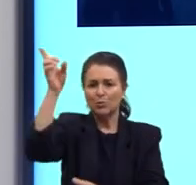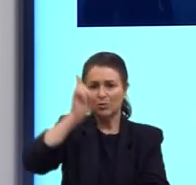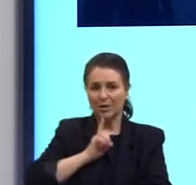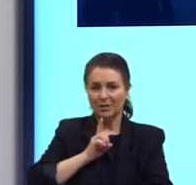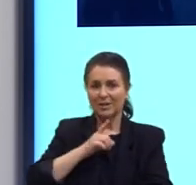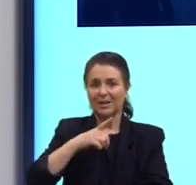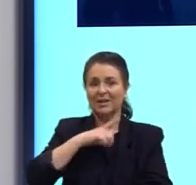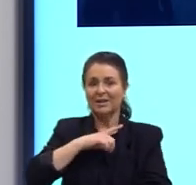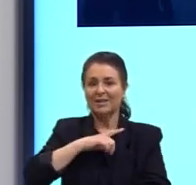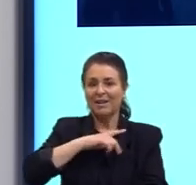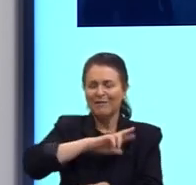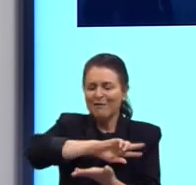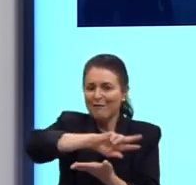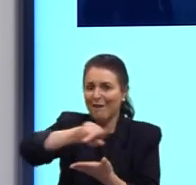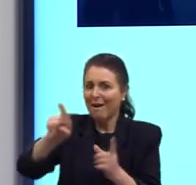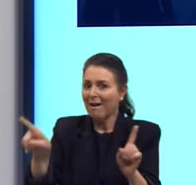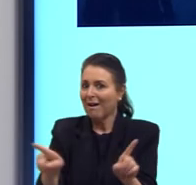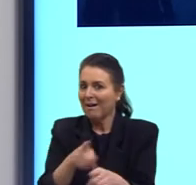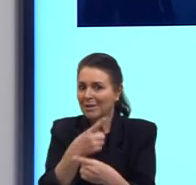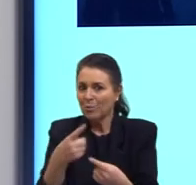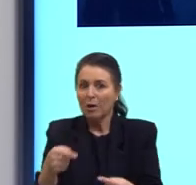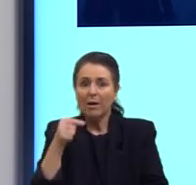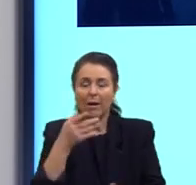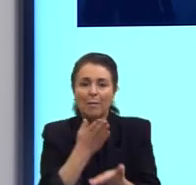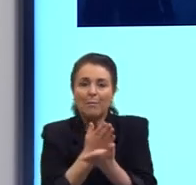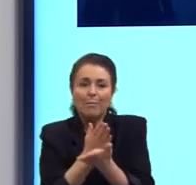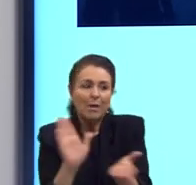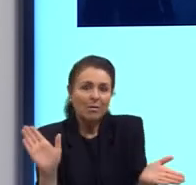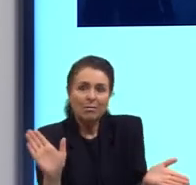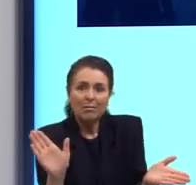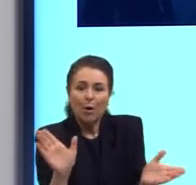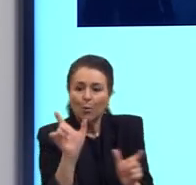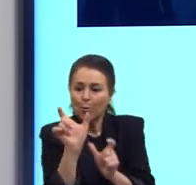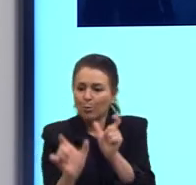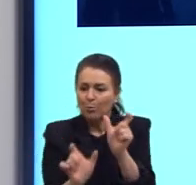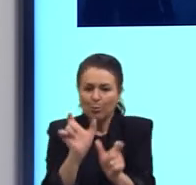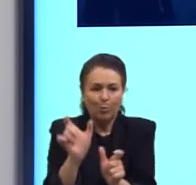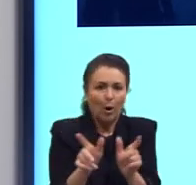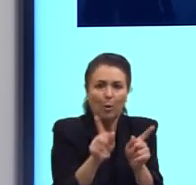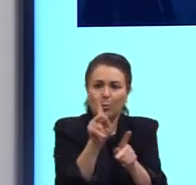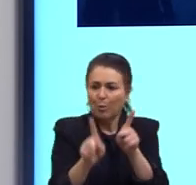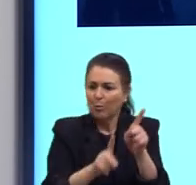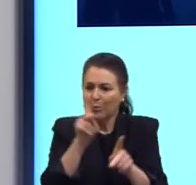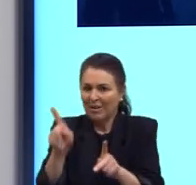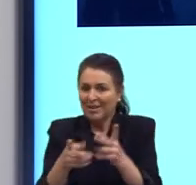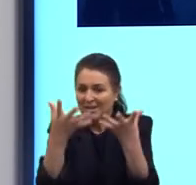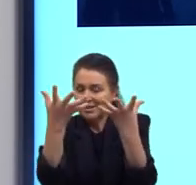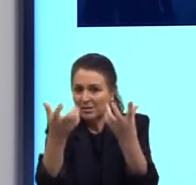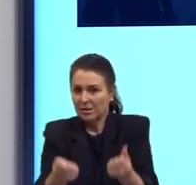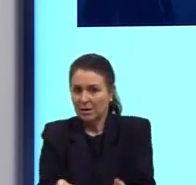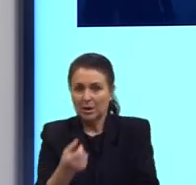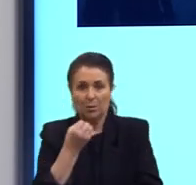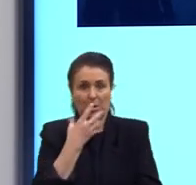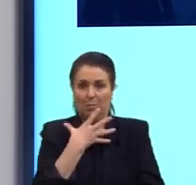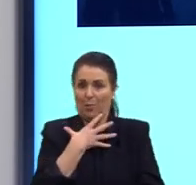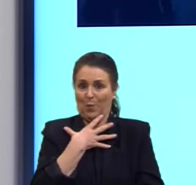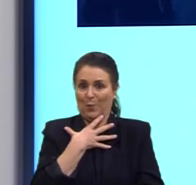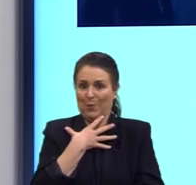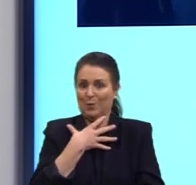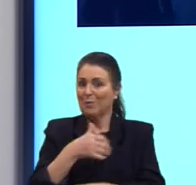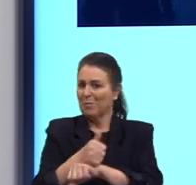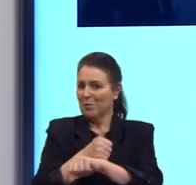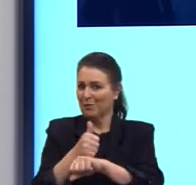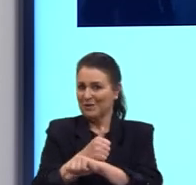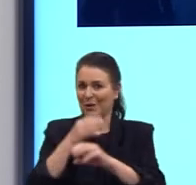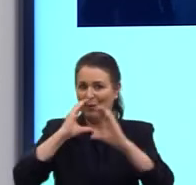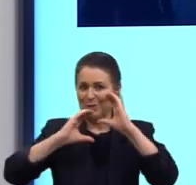Got Them. E ela, inclusive, perdeu popularidade fazendo essas músicas. Isso não era bom para a carreira dela, mas ela pensou é